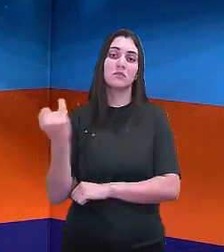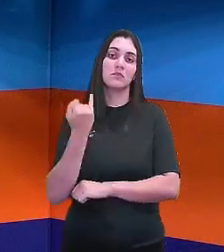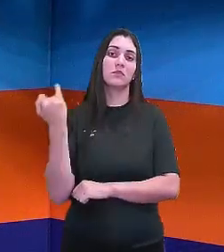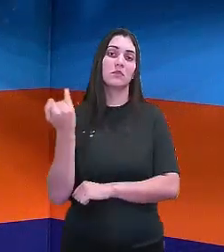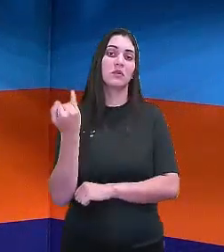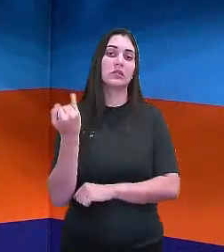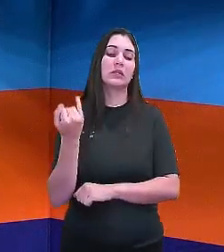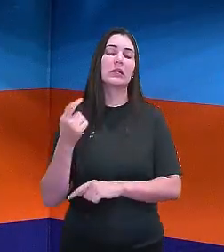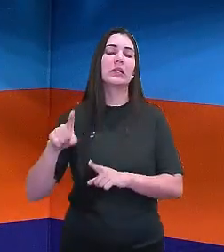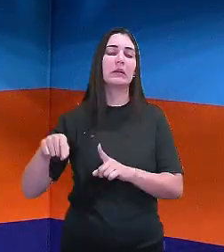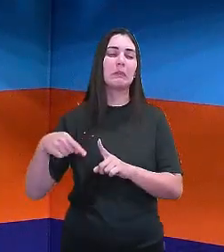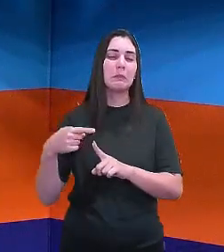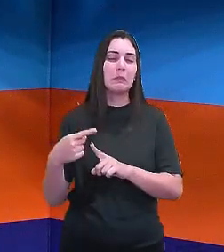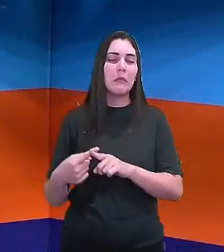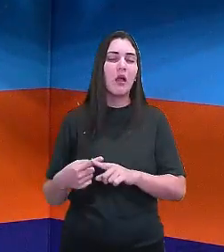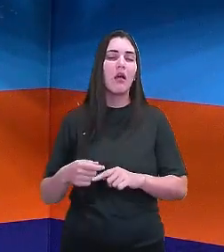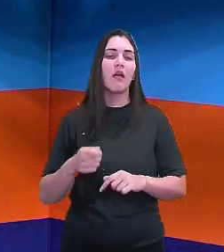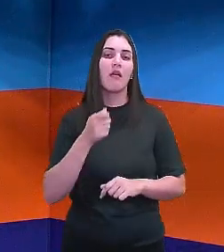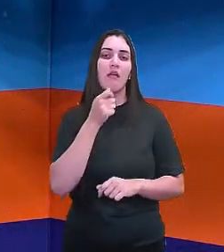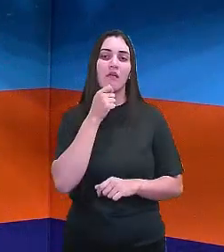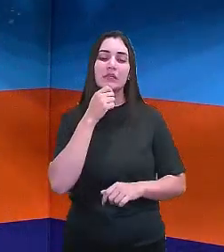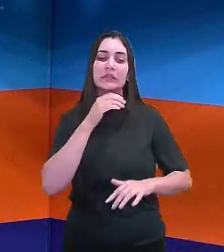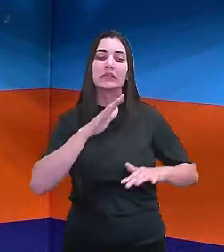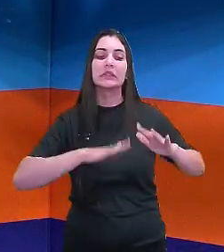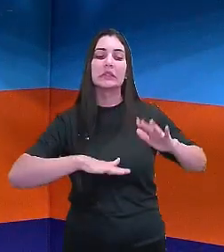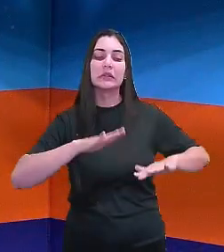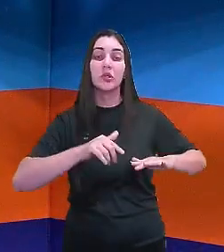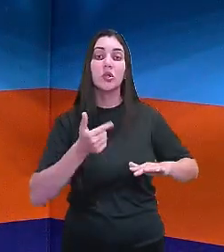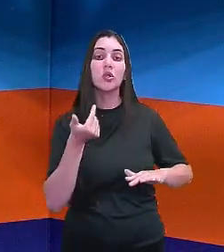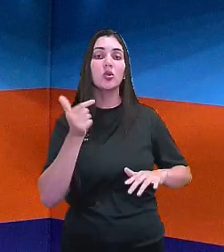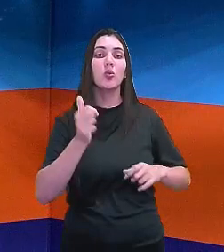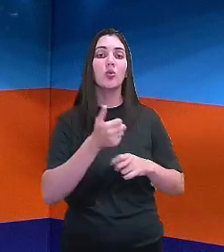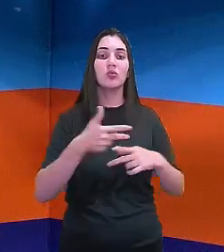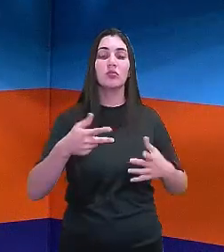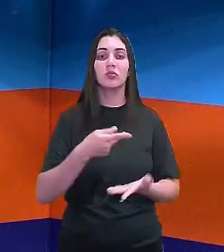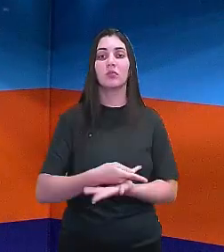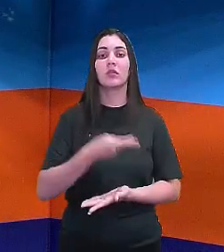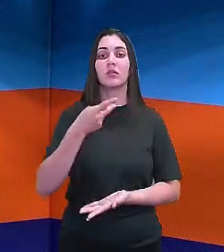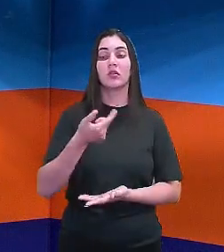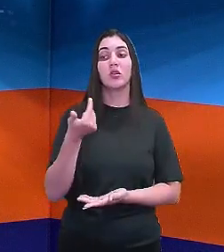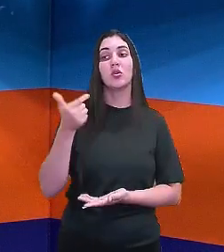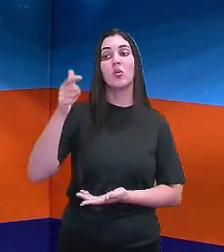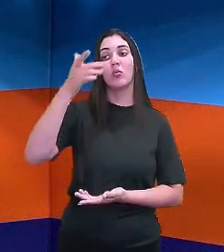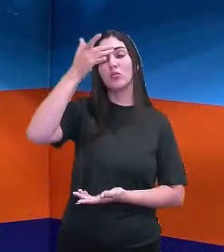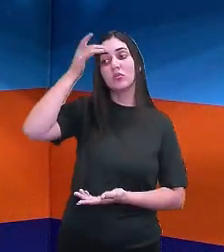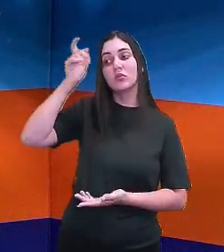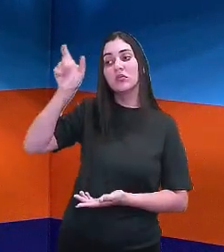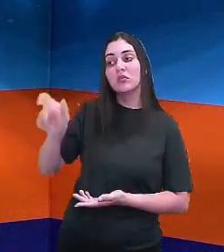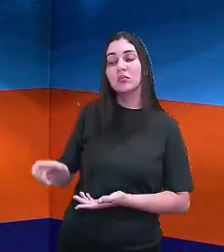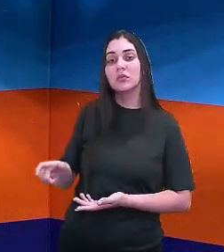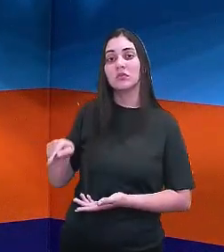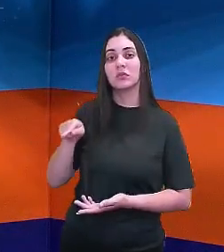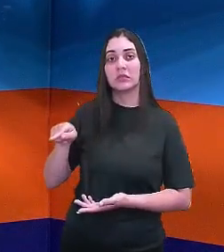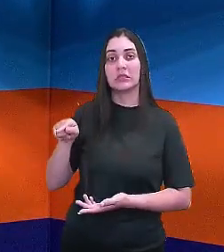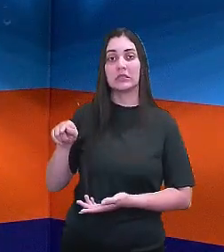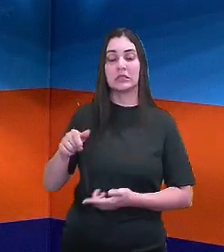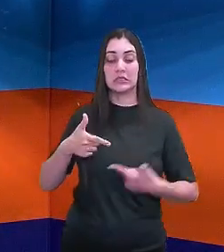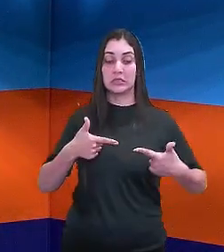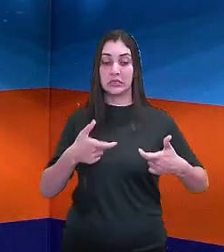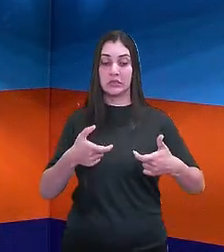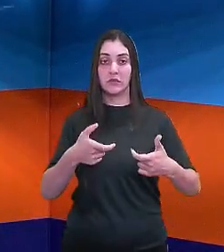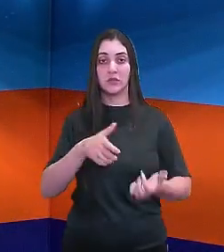dependeu de outros episódios para que acontecesse de outras pessoas. Então, a Revolução